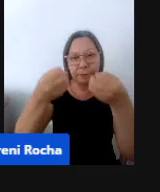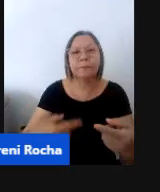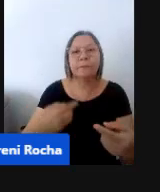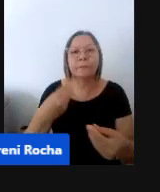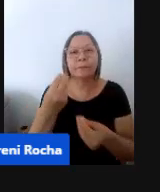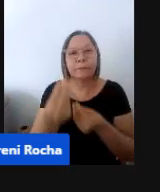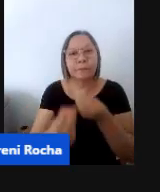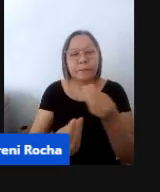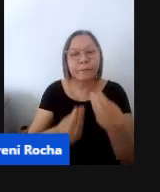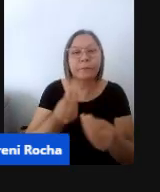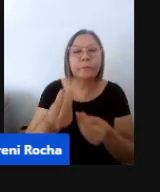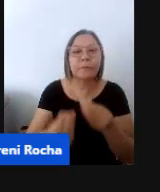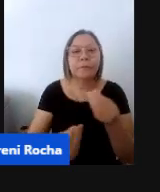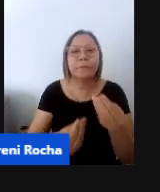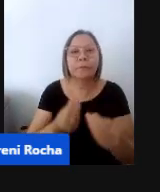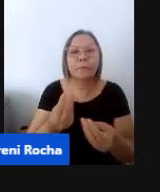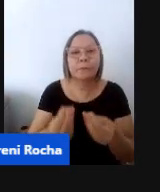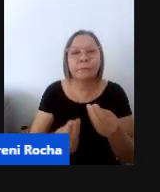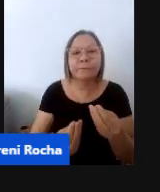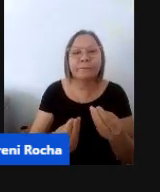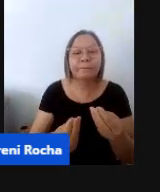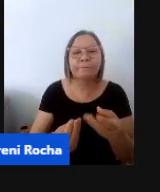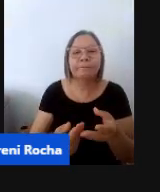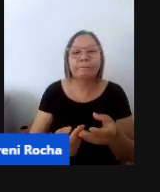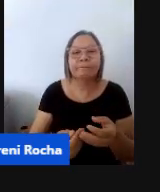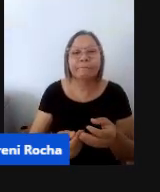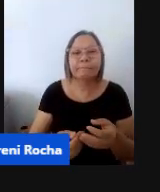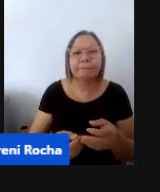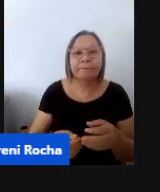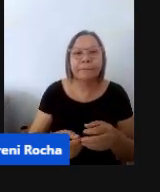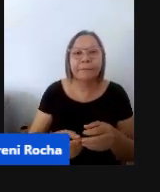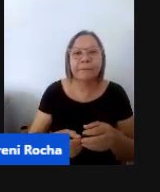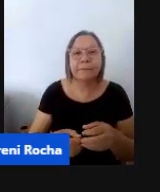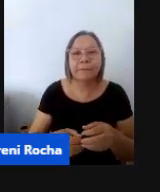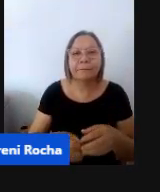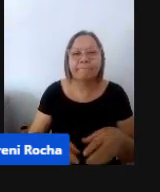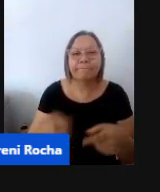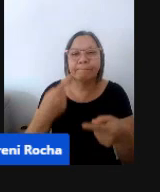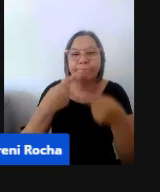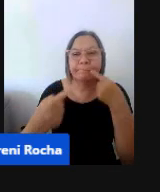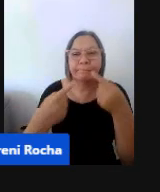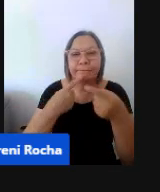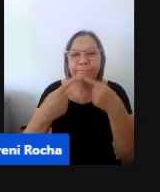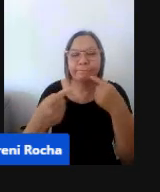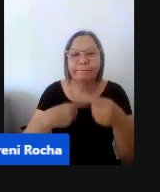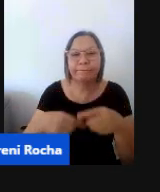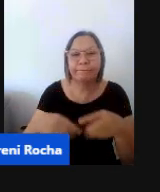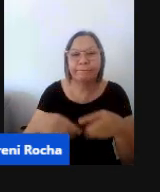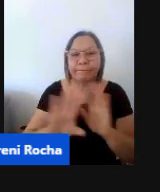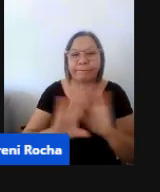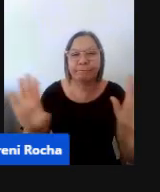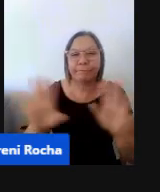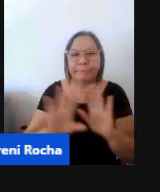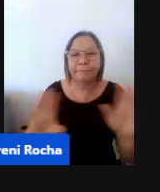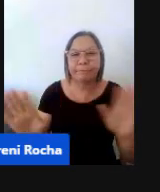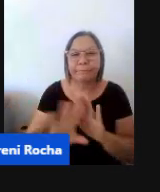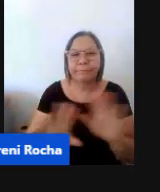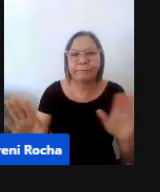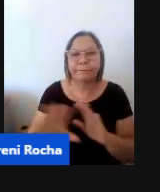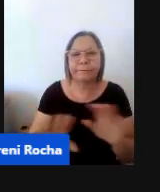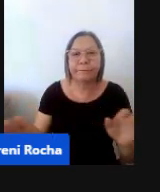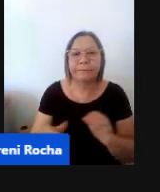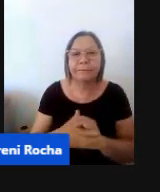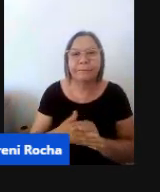os conhecimentos matemáticos. Mas ele se compõe, olha só, no campo espaço, tempo, quantidades,